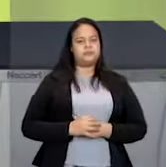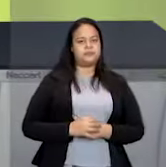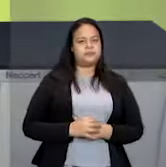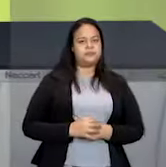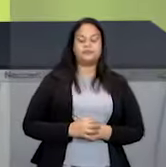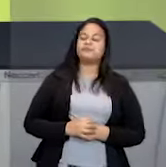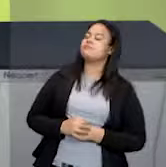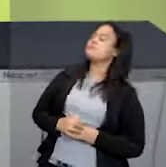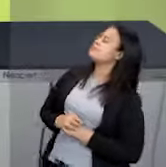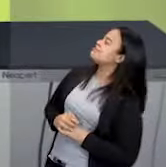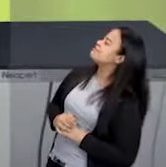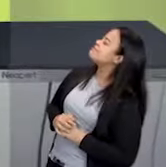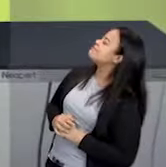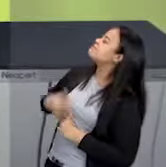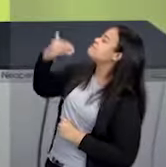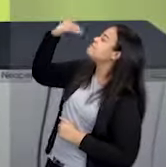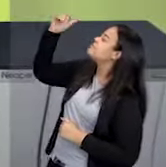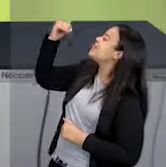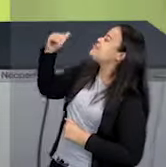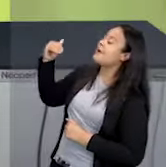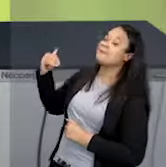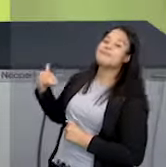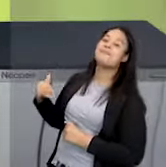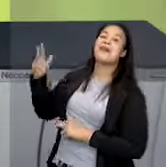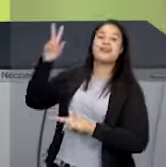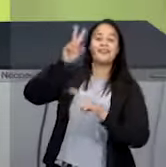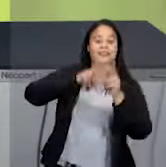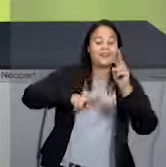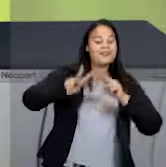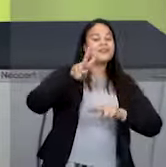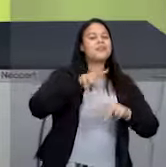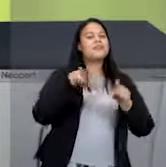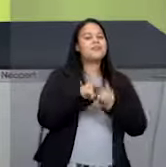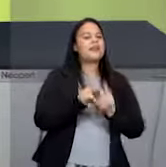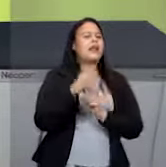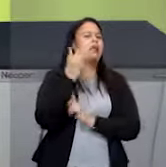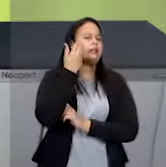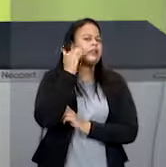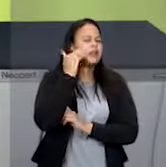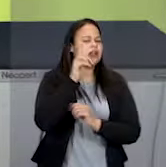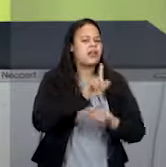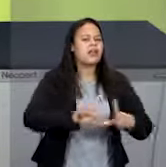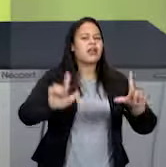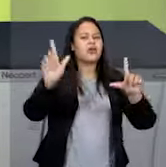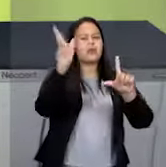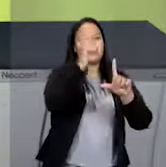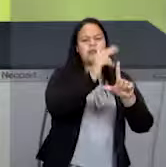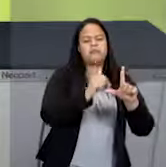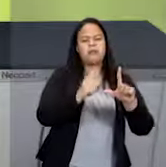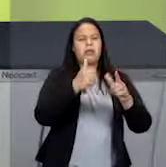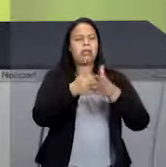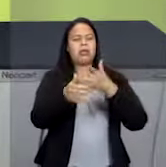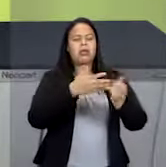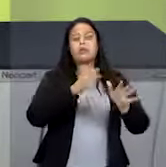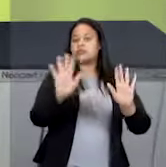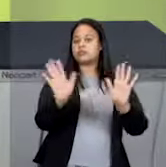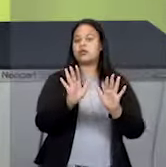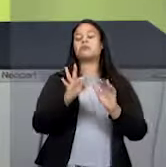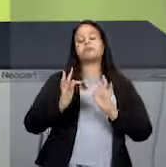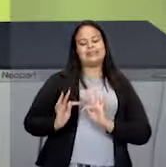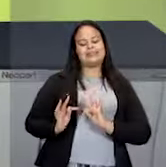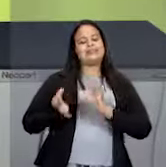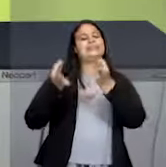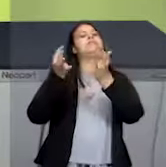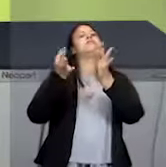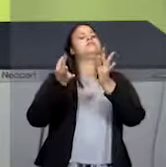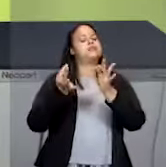Nós vimos hoje um pouquinho de cada coisa. Entendeu que é uma gravura? Gravura não é um desenho. Gravura é uma técnica